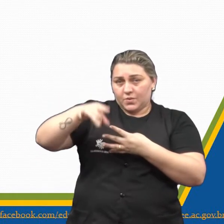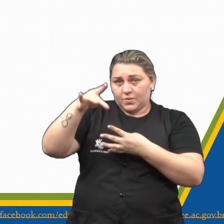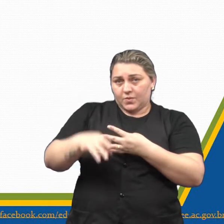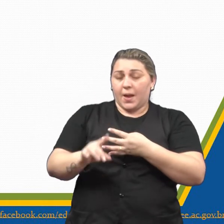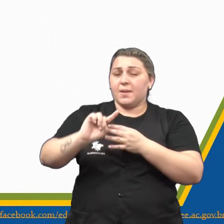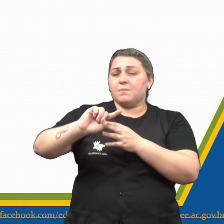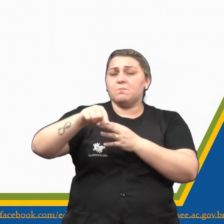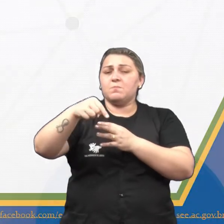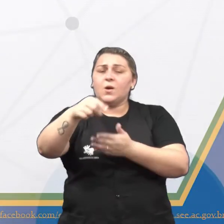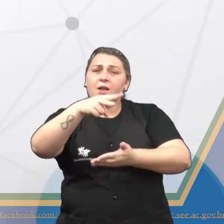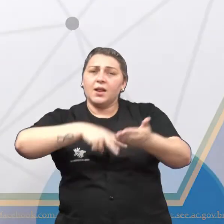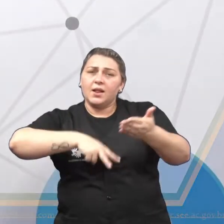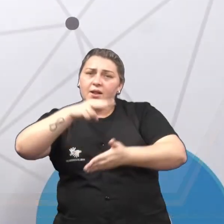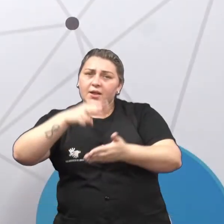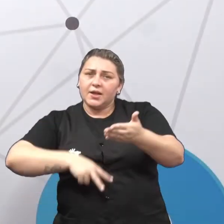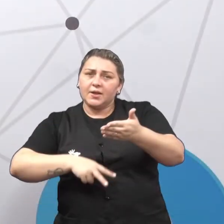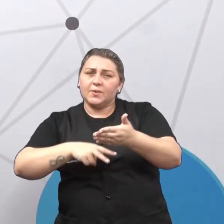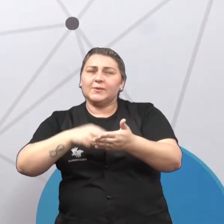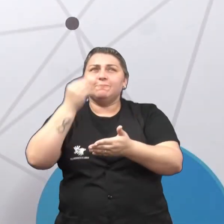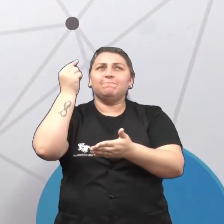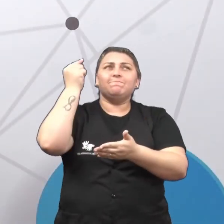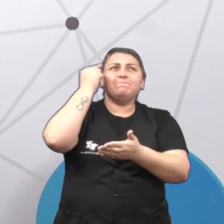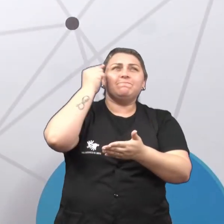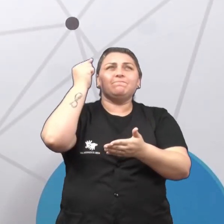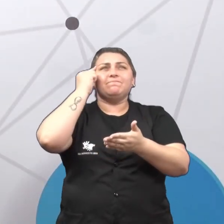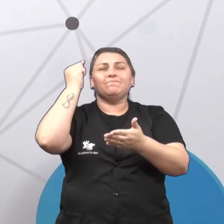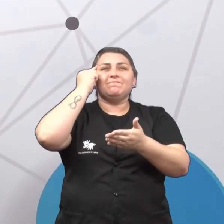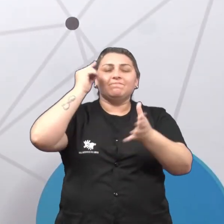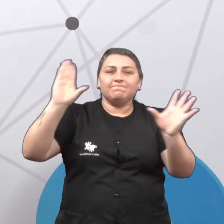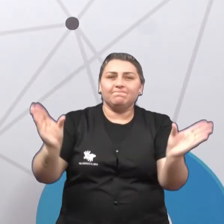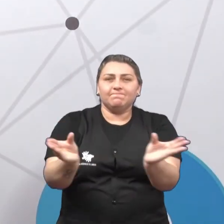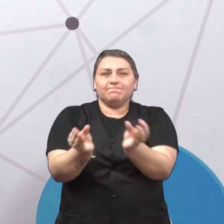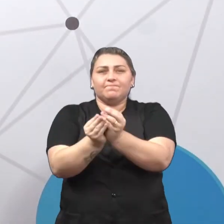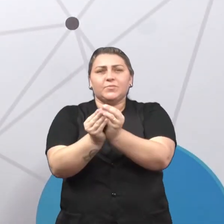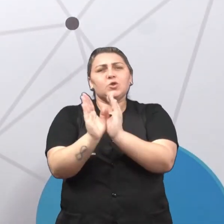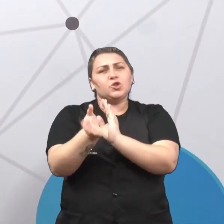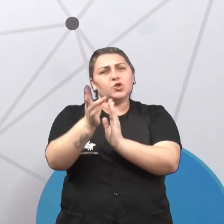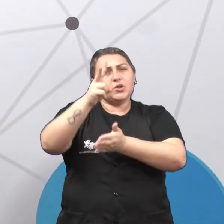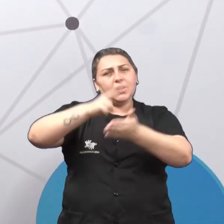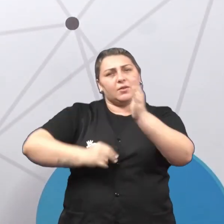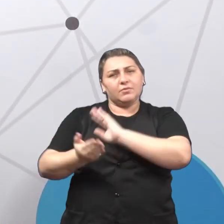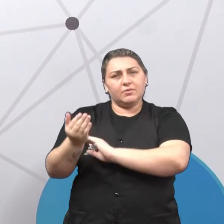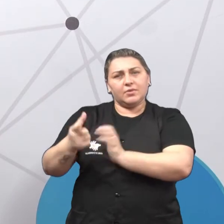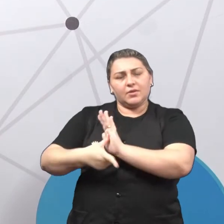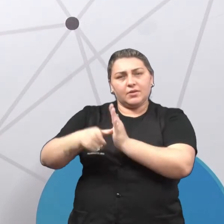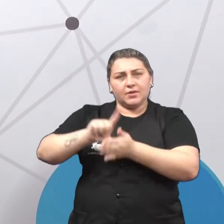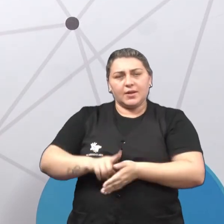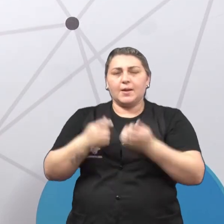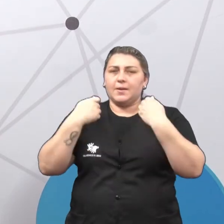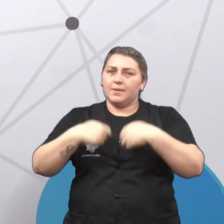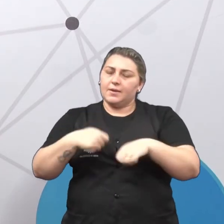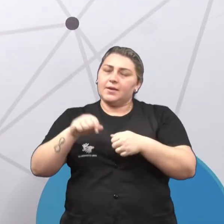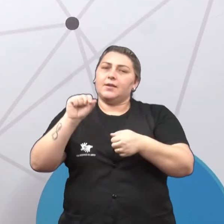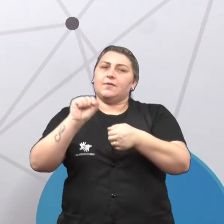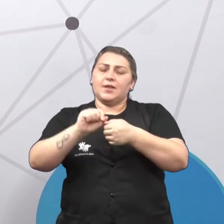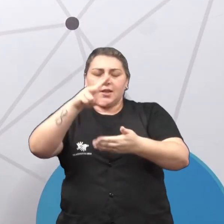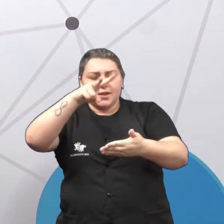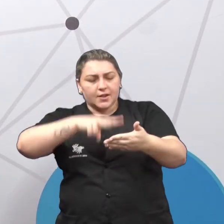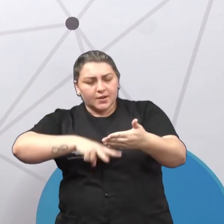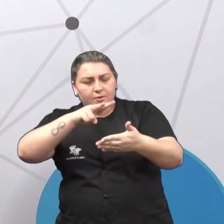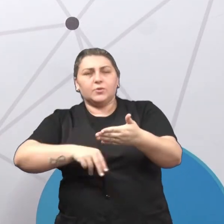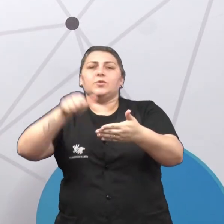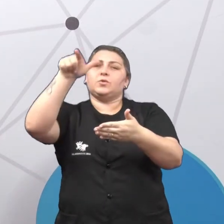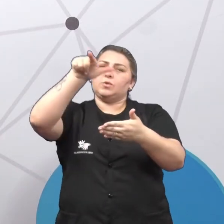pós-leitura, né? Um texto, pra ser bem interpretado, ele nunca pode ser lido só uma vez, né? A gente precisa fazer uma outra leitura, né?